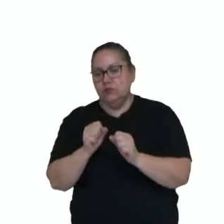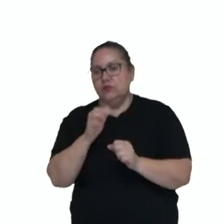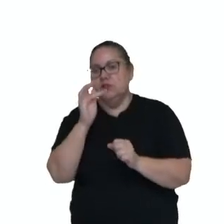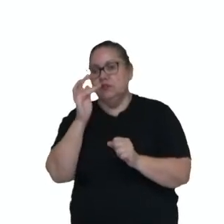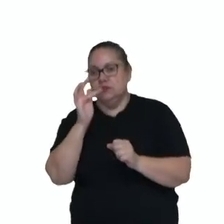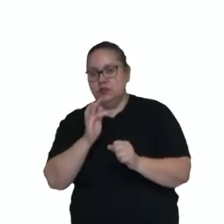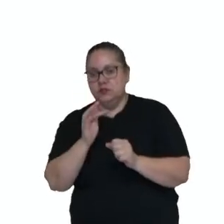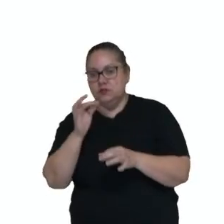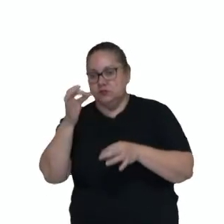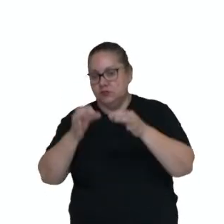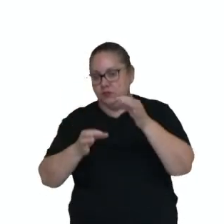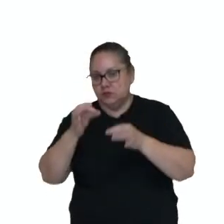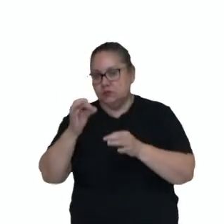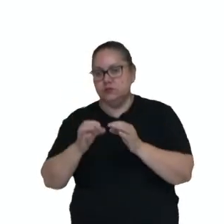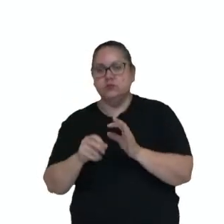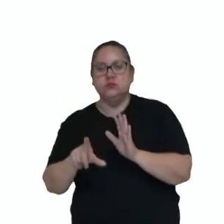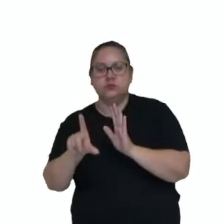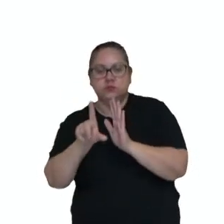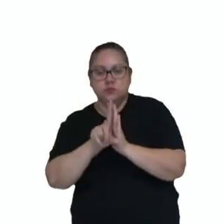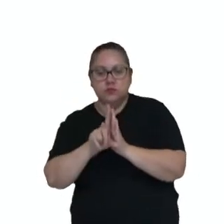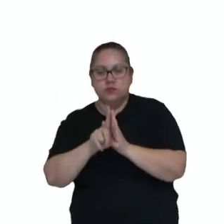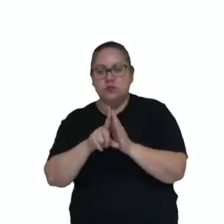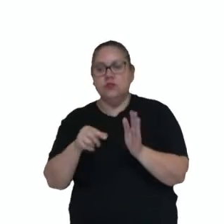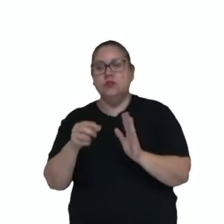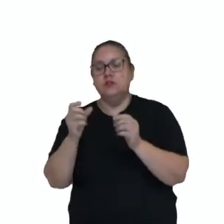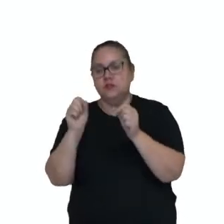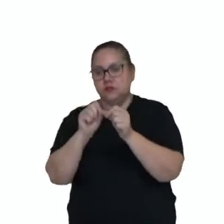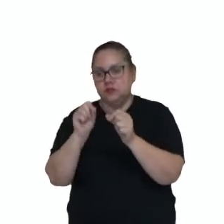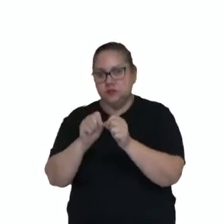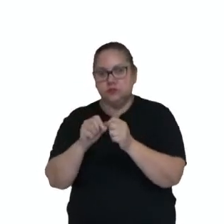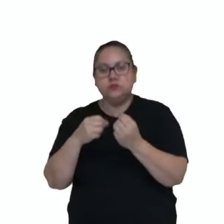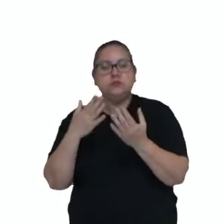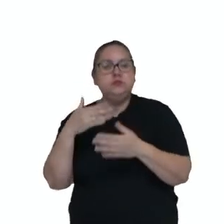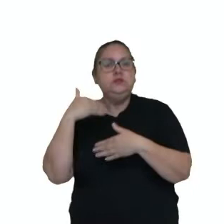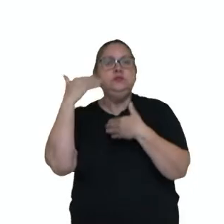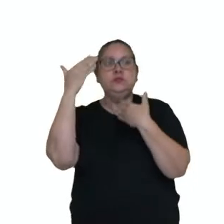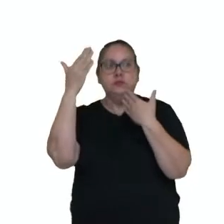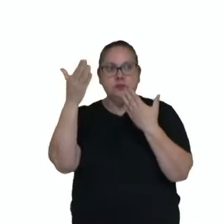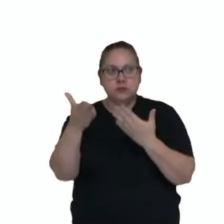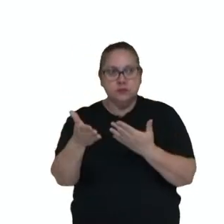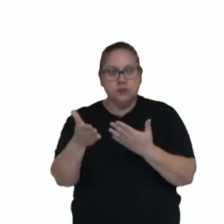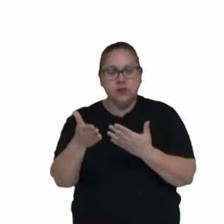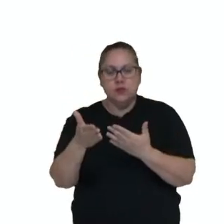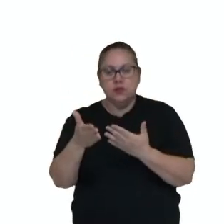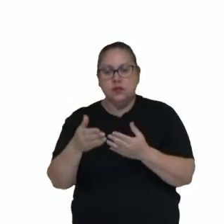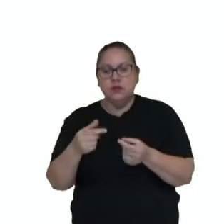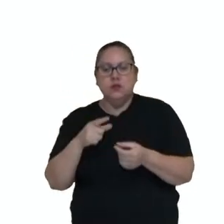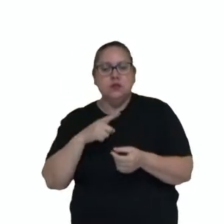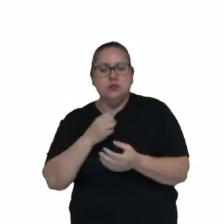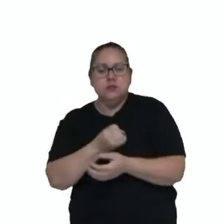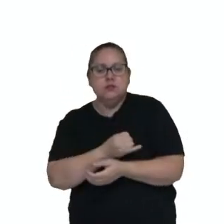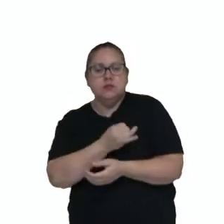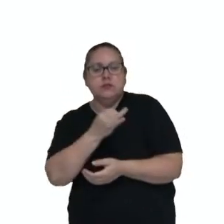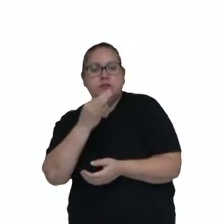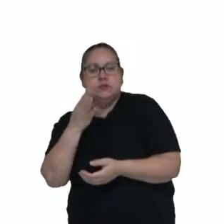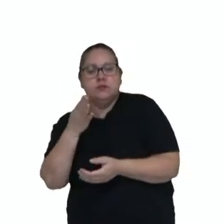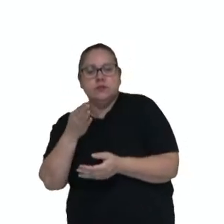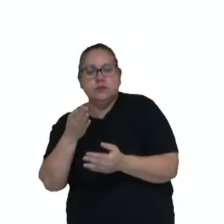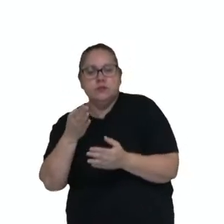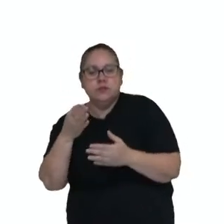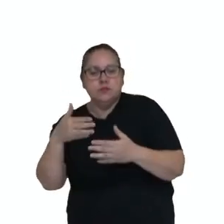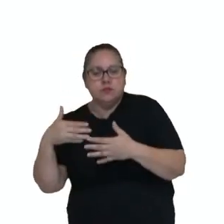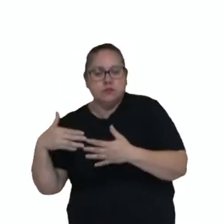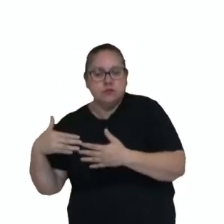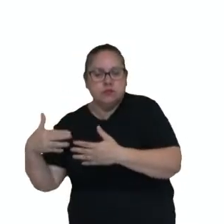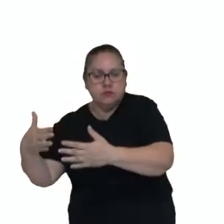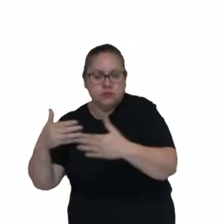judicial, judiciário, legislativo e executivo, além de dispor de uma série de prédios com